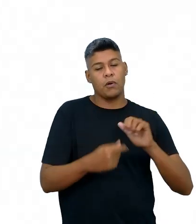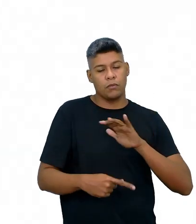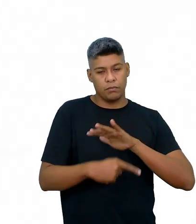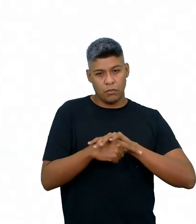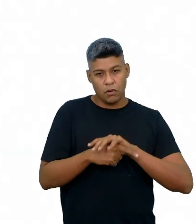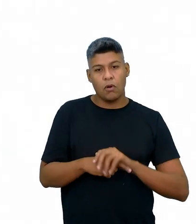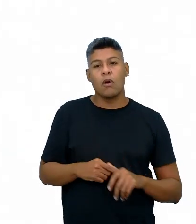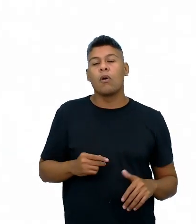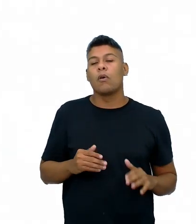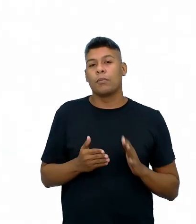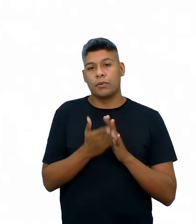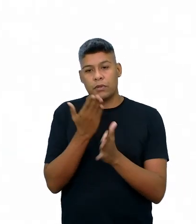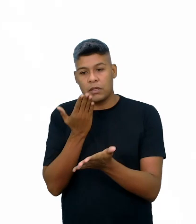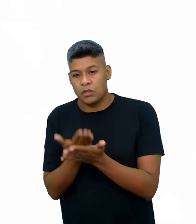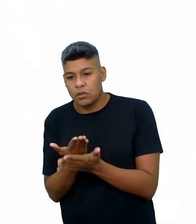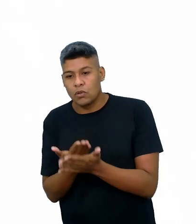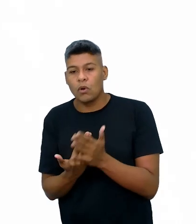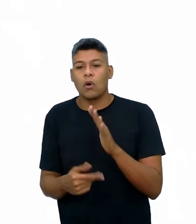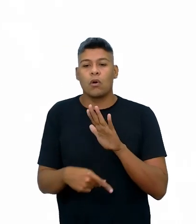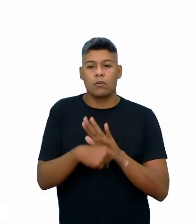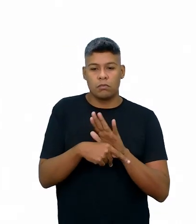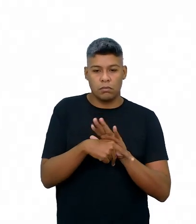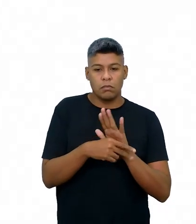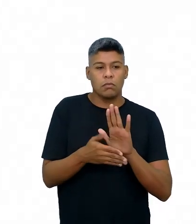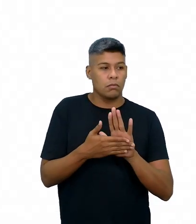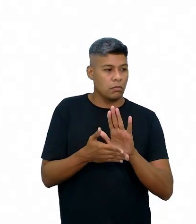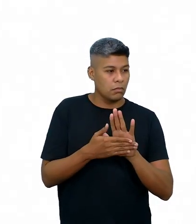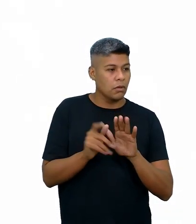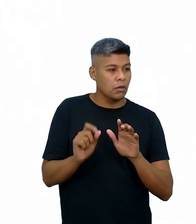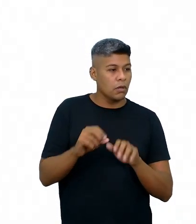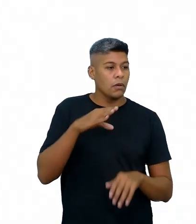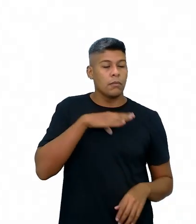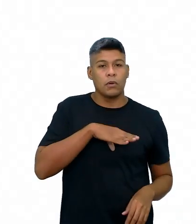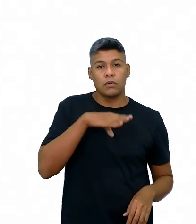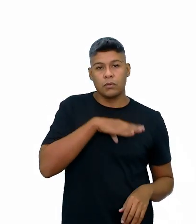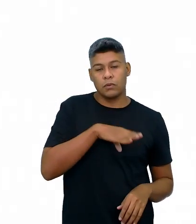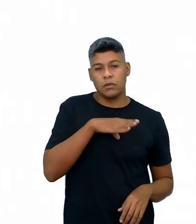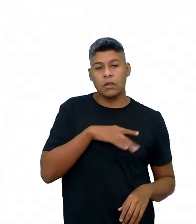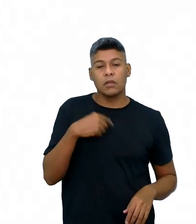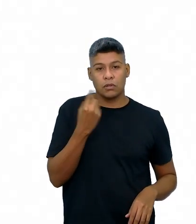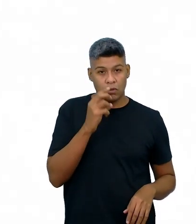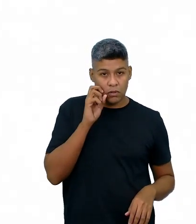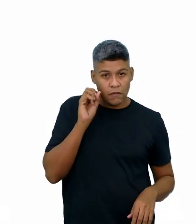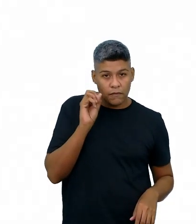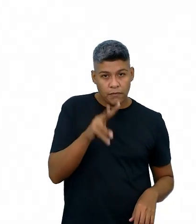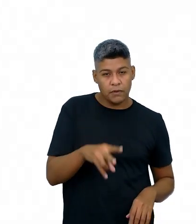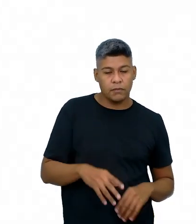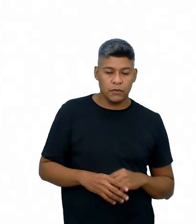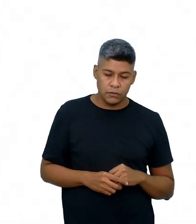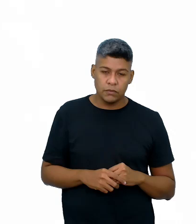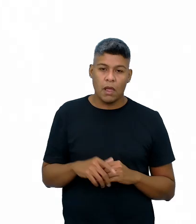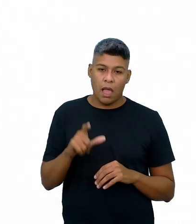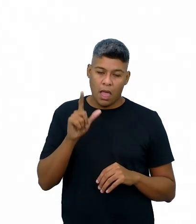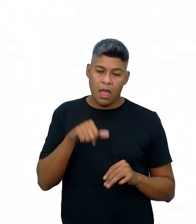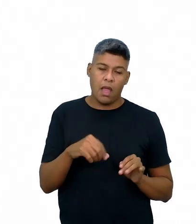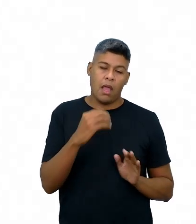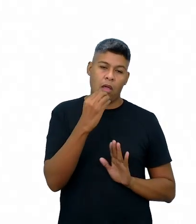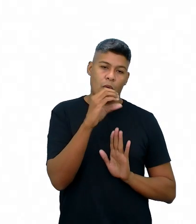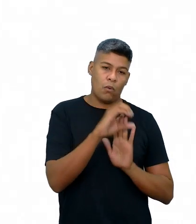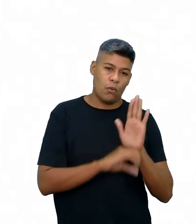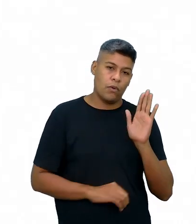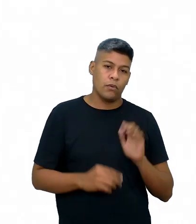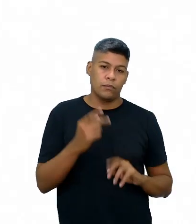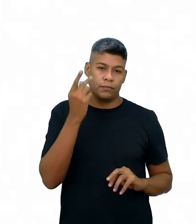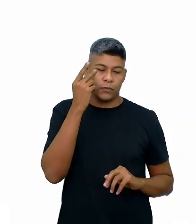preconceitos na escola, como propõe a competência geral de língua portuguesa que nós vimos, né? Está no currículo paulista.